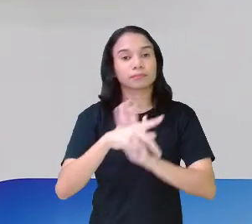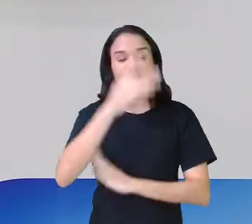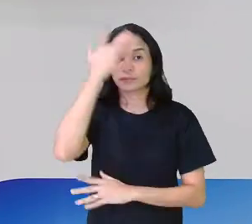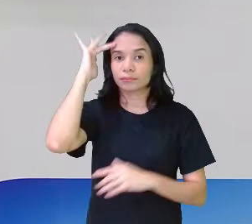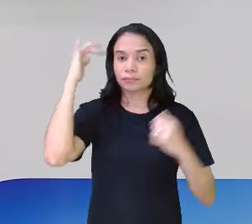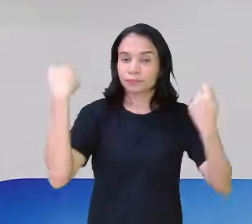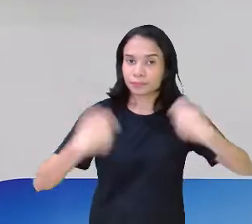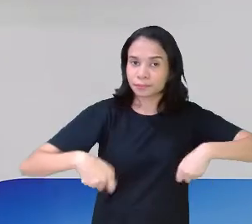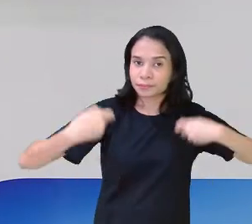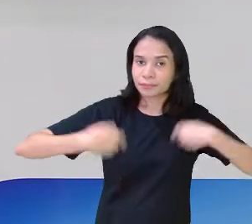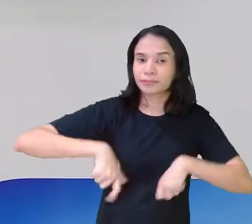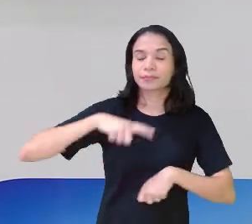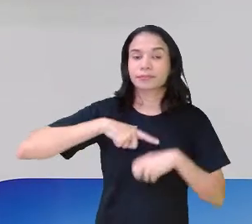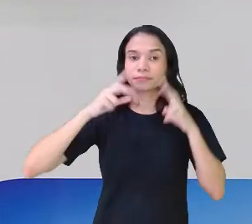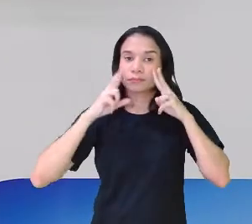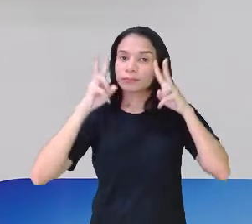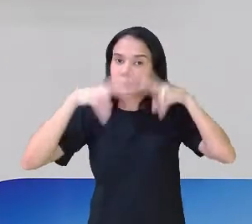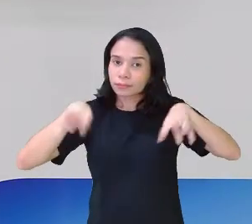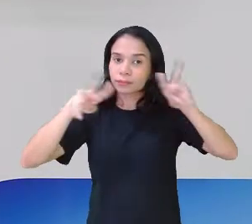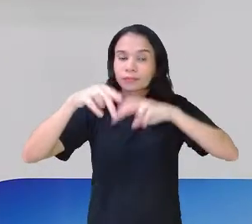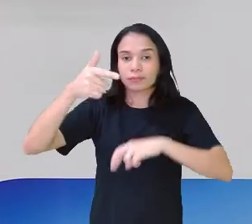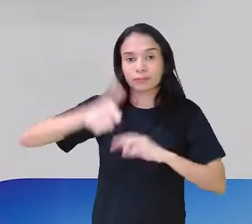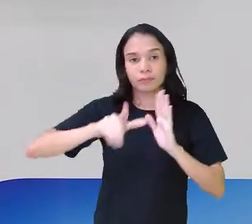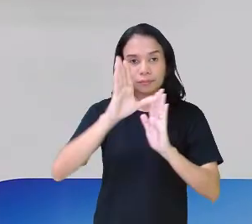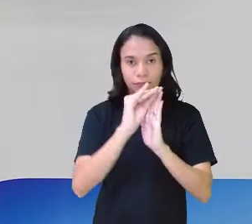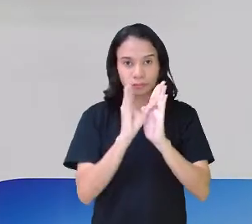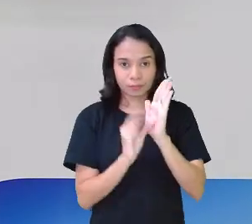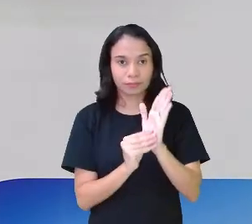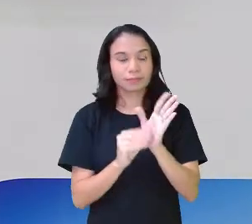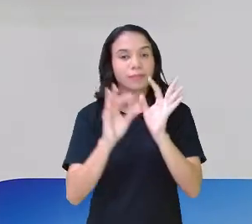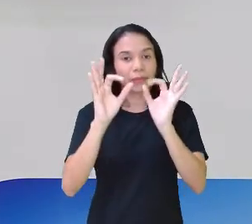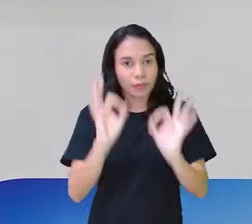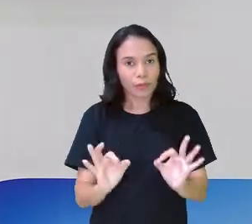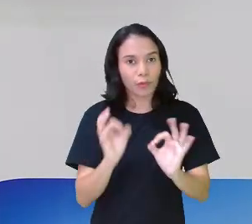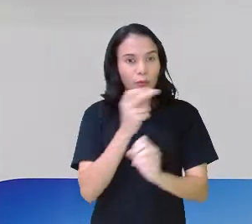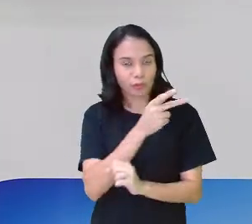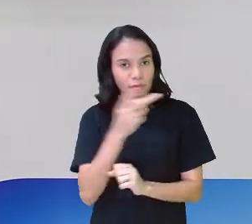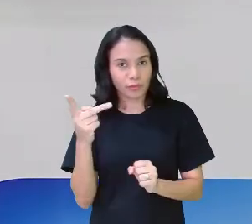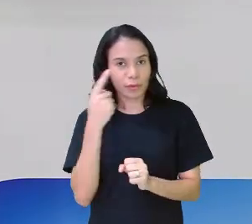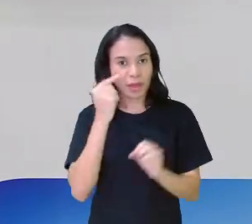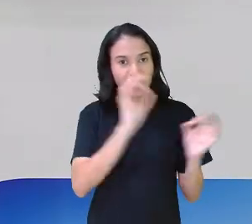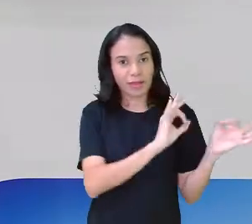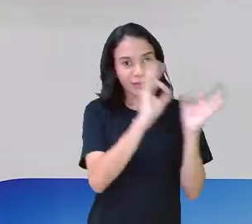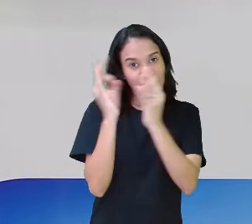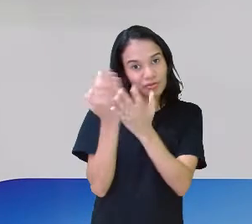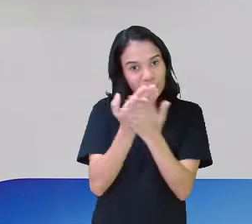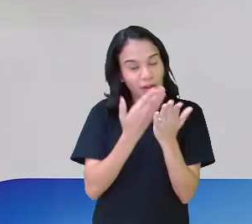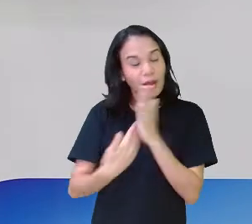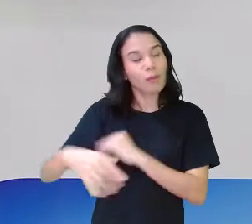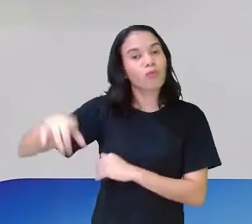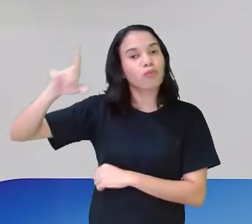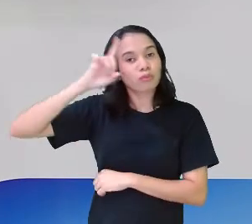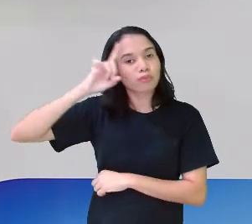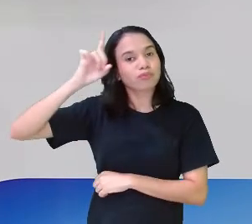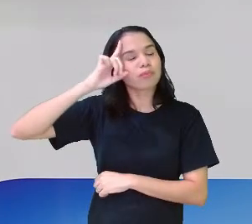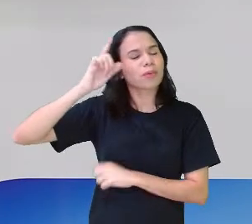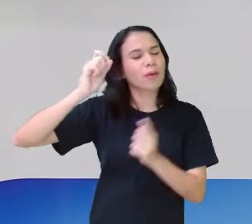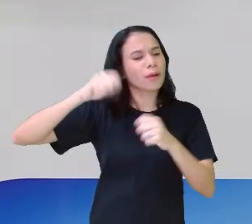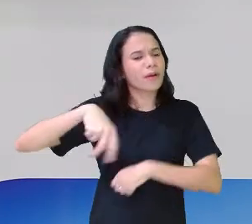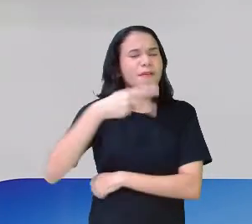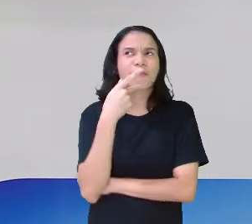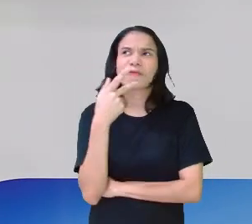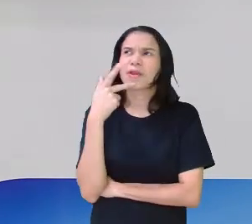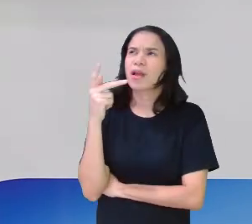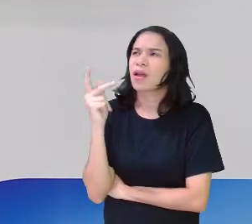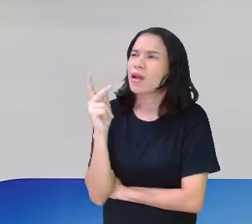precisar consultar novamente esse conteúdo. Você que acompanha as nossas aulas diariamente, já deve estar dizendo aí,